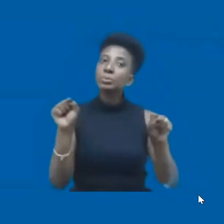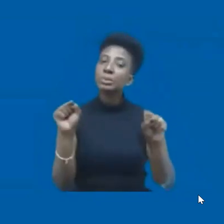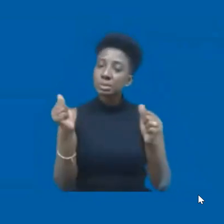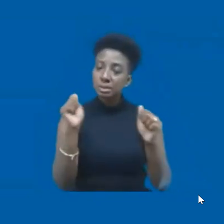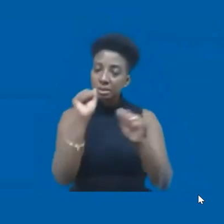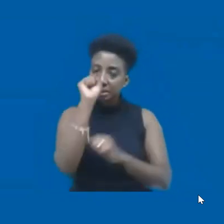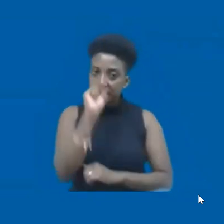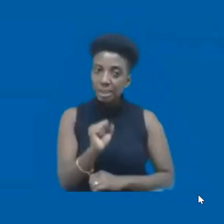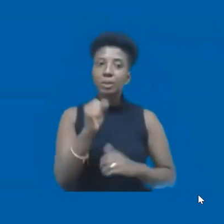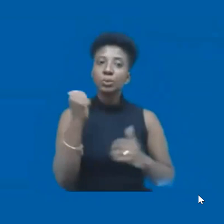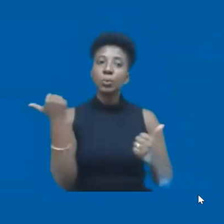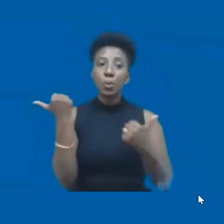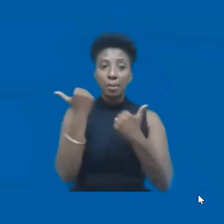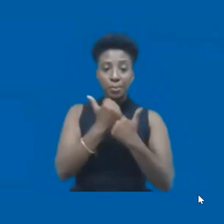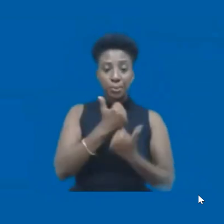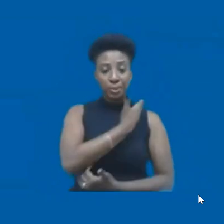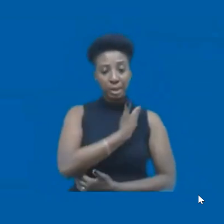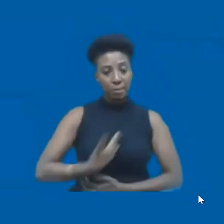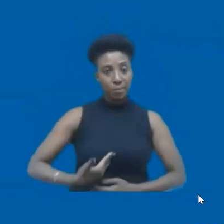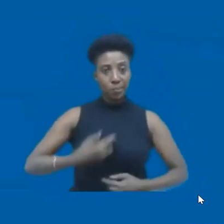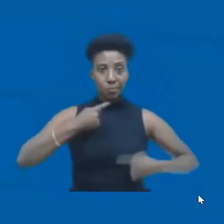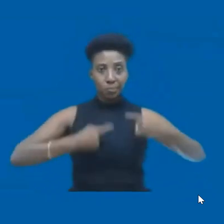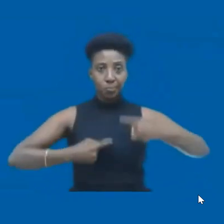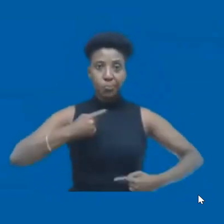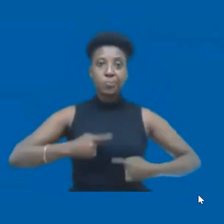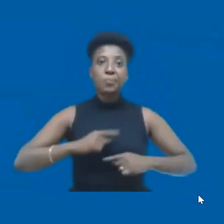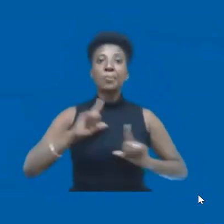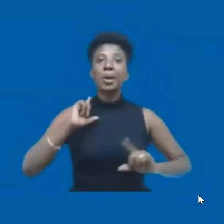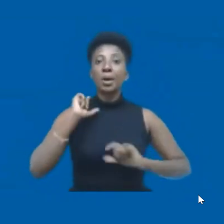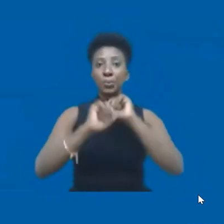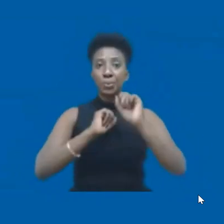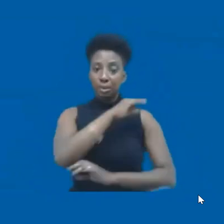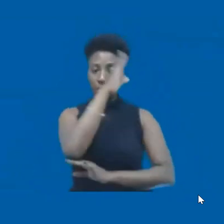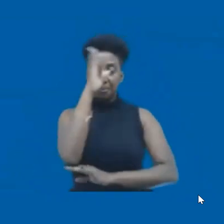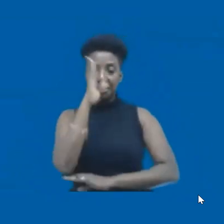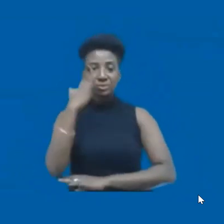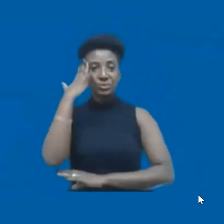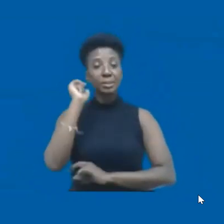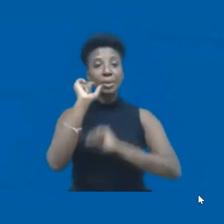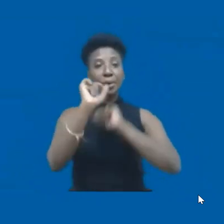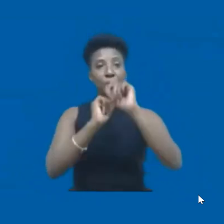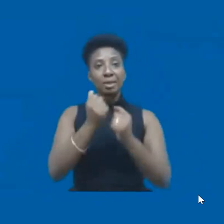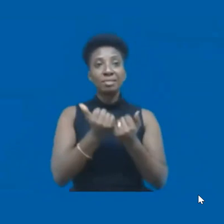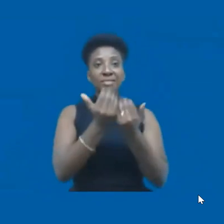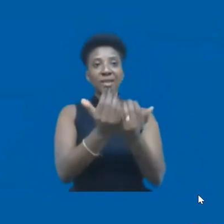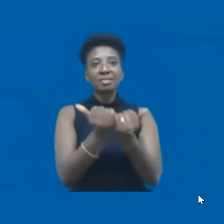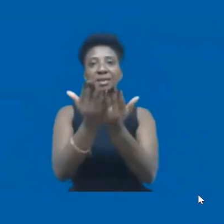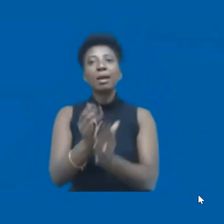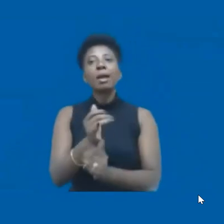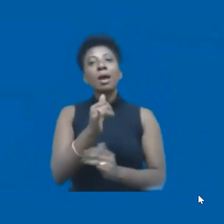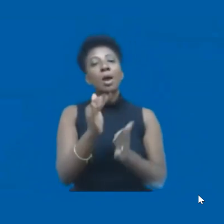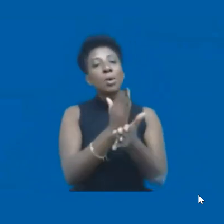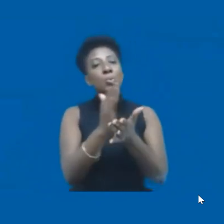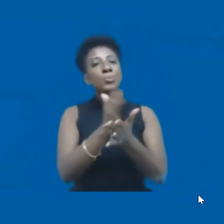estatal maior na educação, mas o Brasil soube dar, na medida do possível, alguns exemplos de resiliência